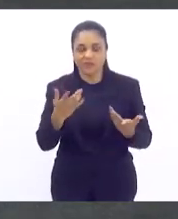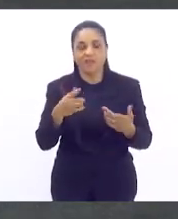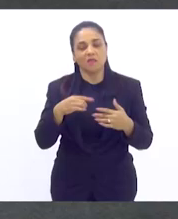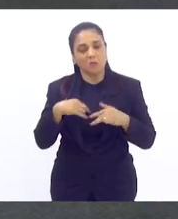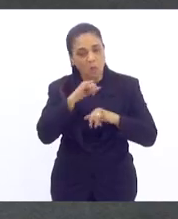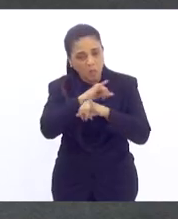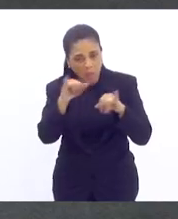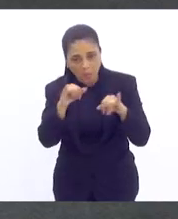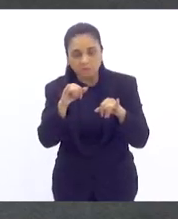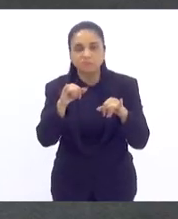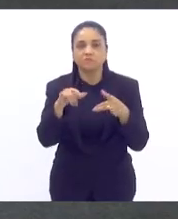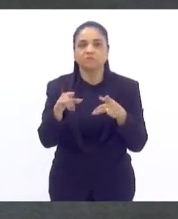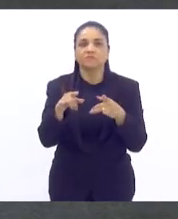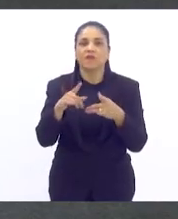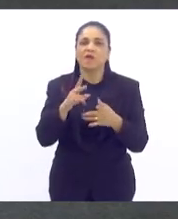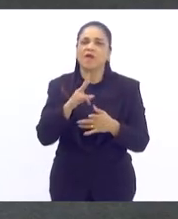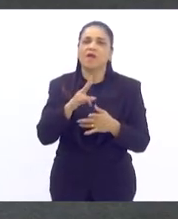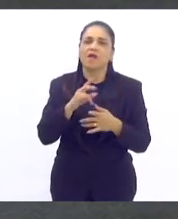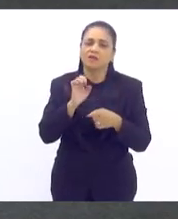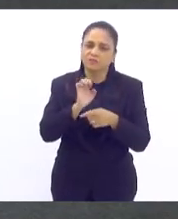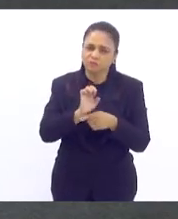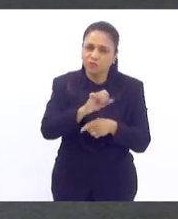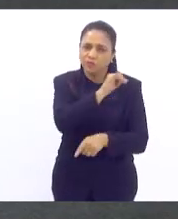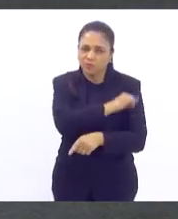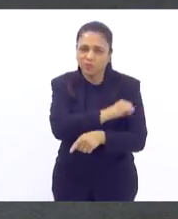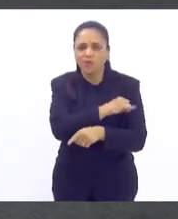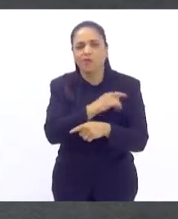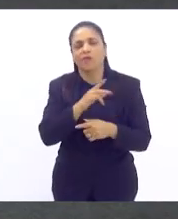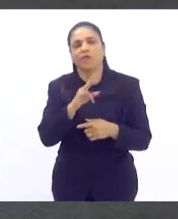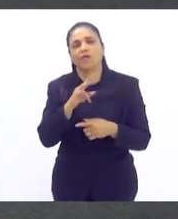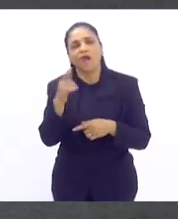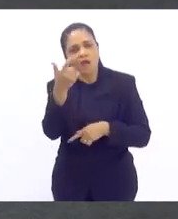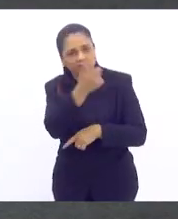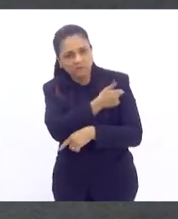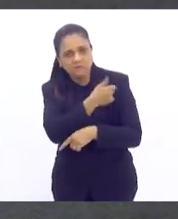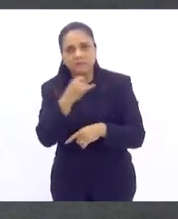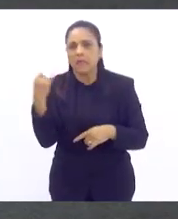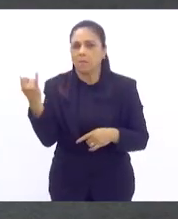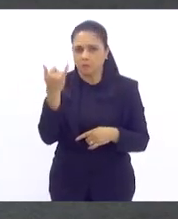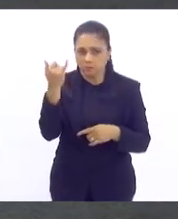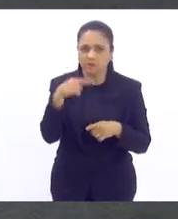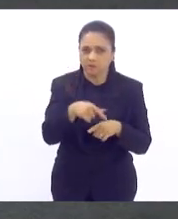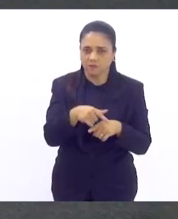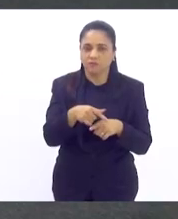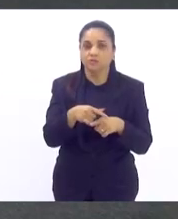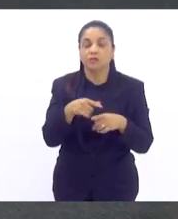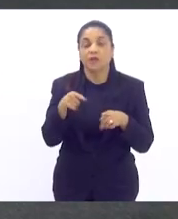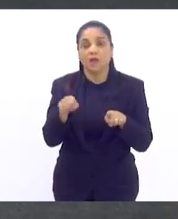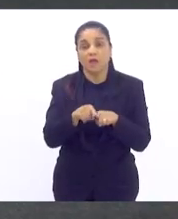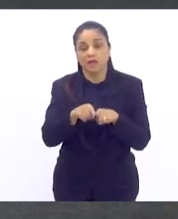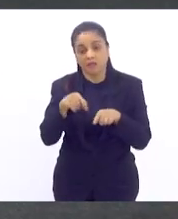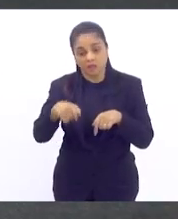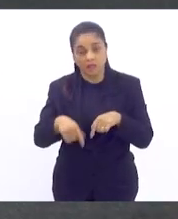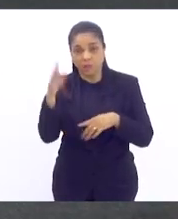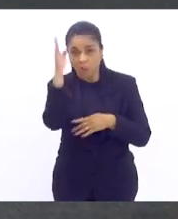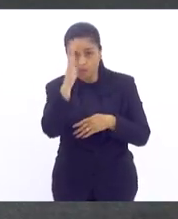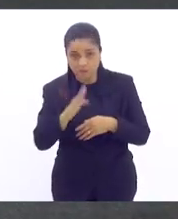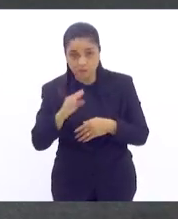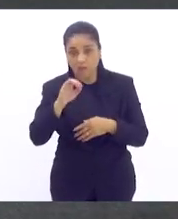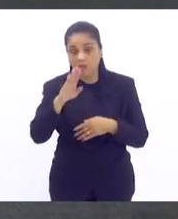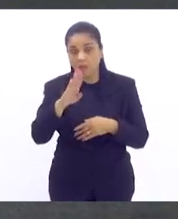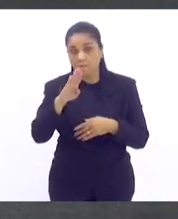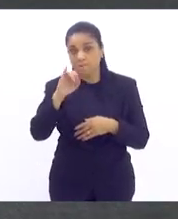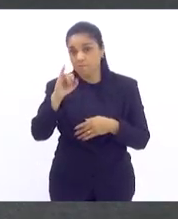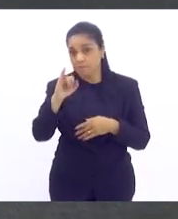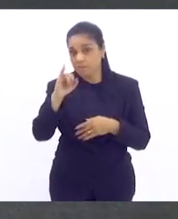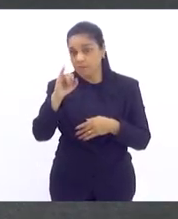daqui do Rio de Janeiro que vá tomar vacina, é fundamental. E também no Brasil, a bivalente já está liberada para quem tem acima de